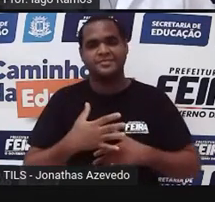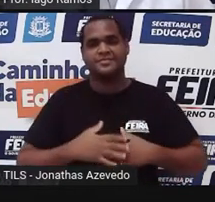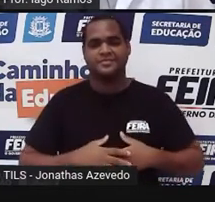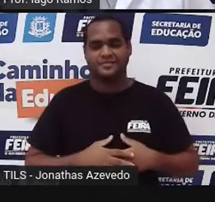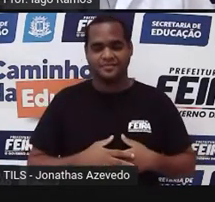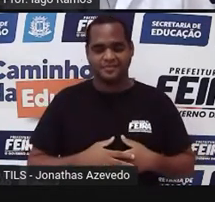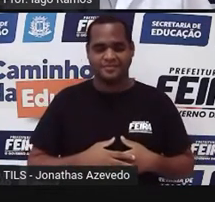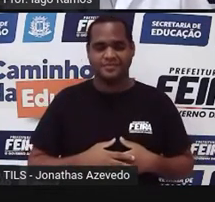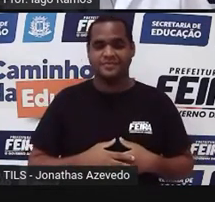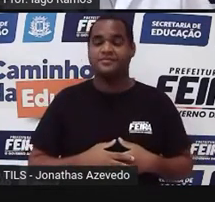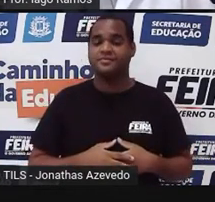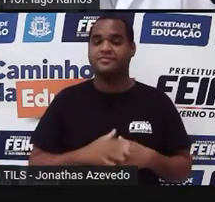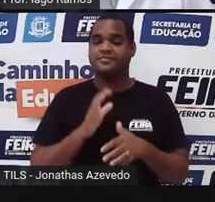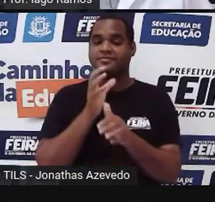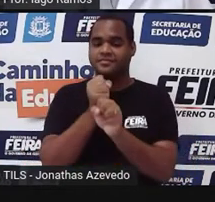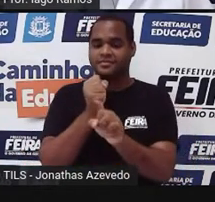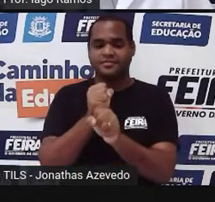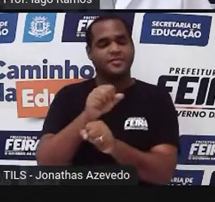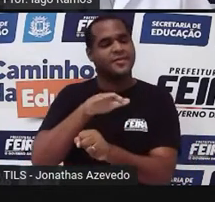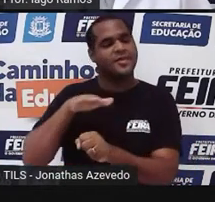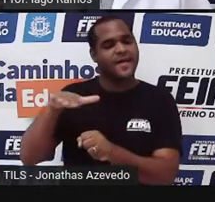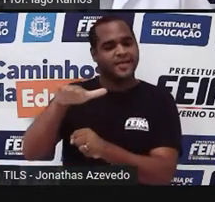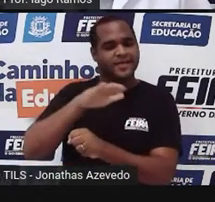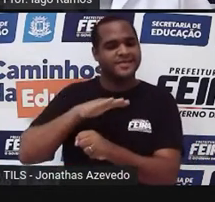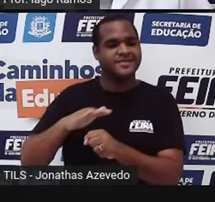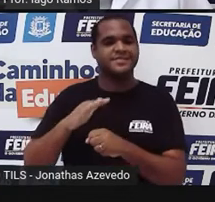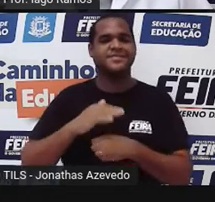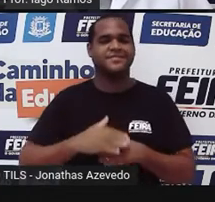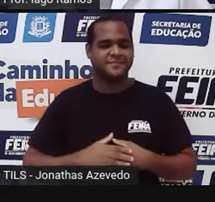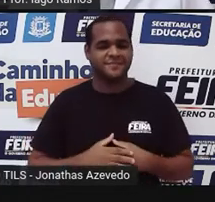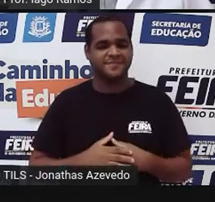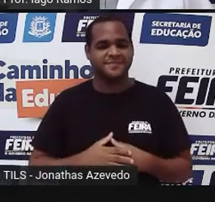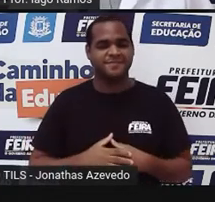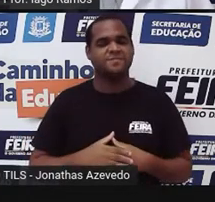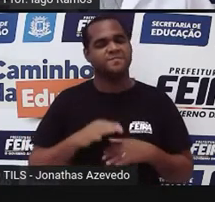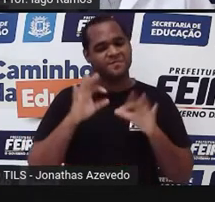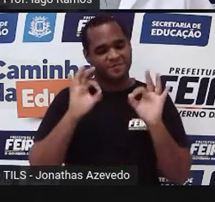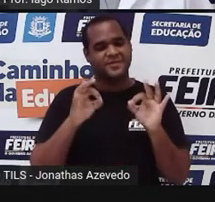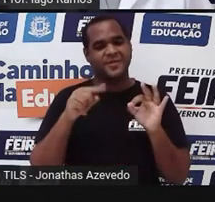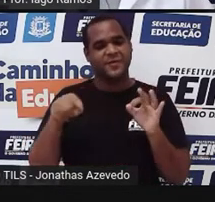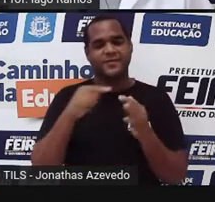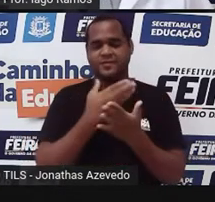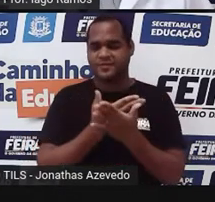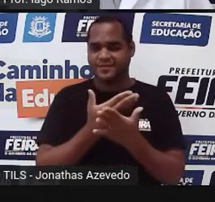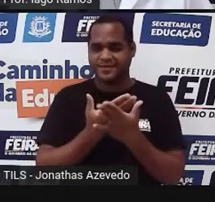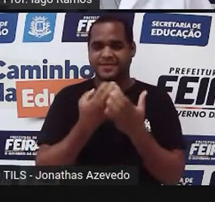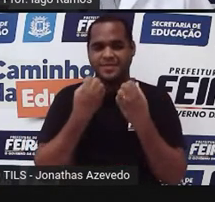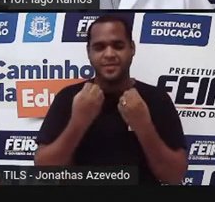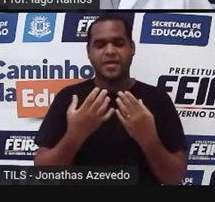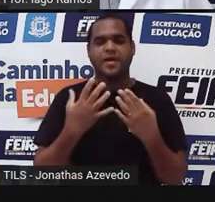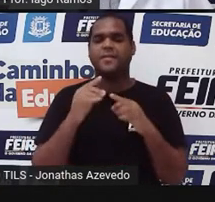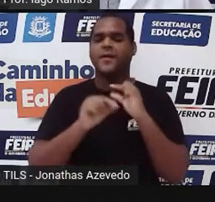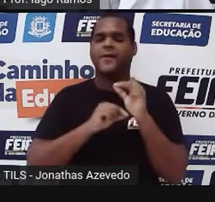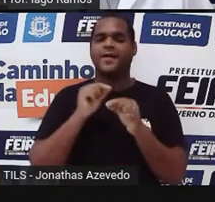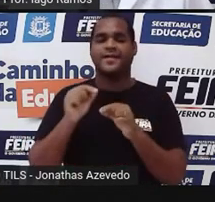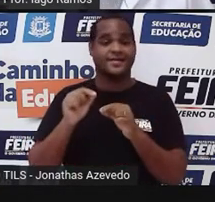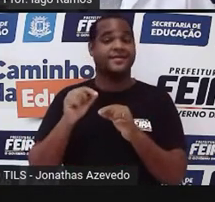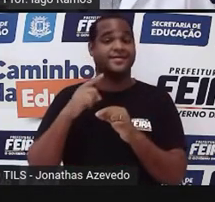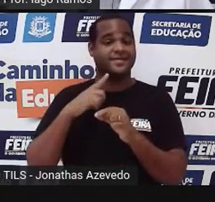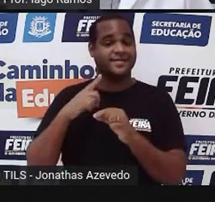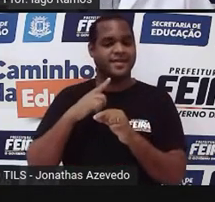Estamos falando aí, estudando no cálculo de área. É isso que nós estamos estudando. Mas, o que é que a gente já viu